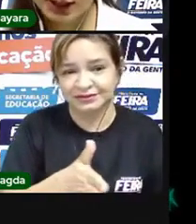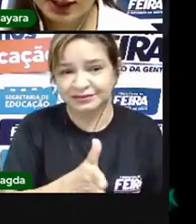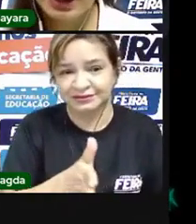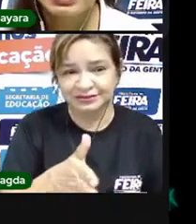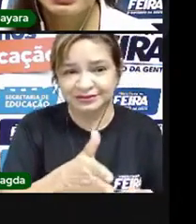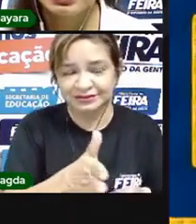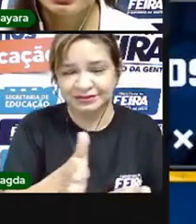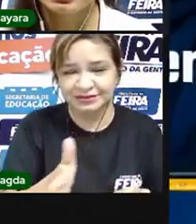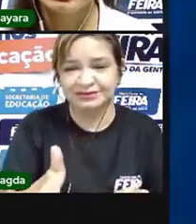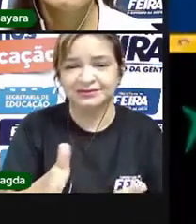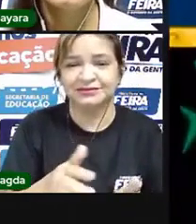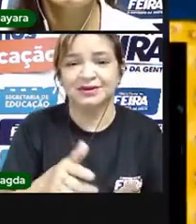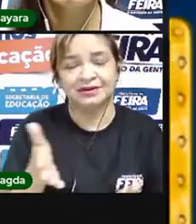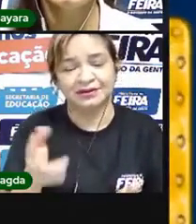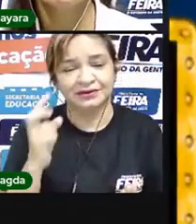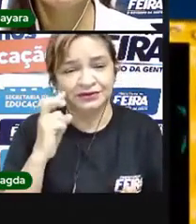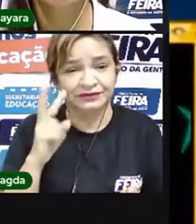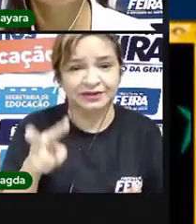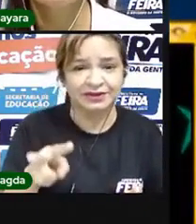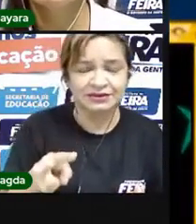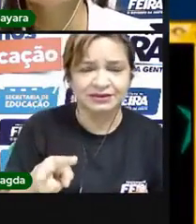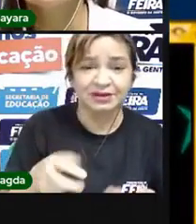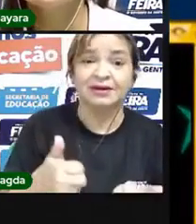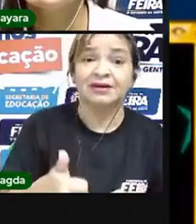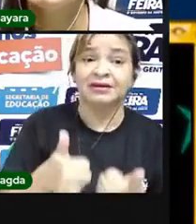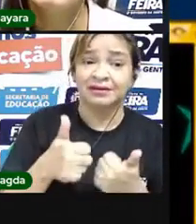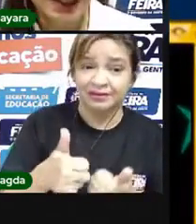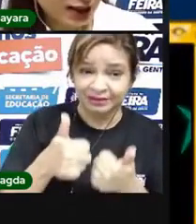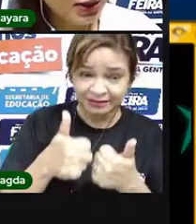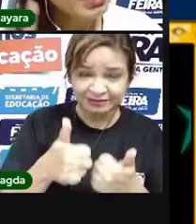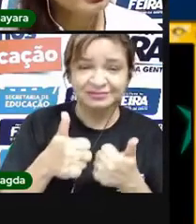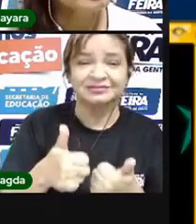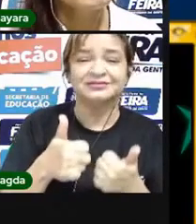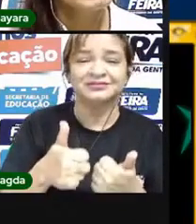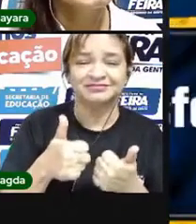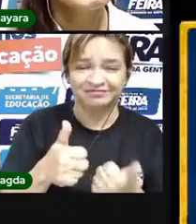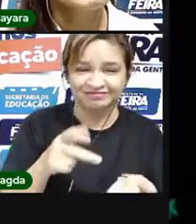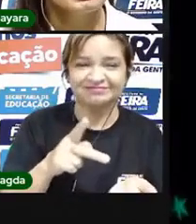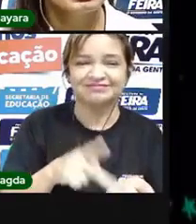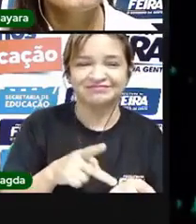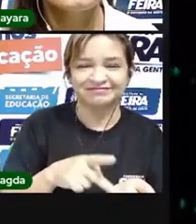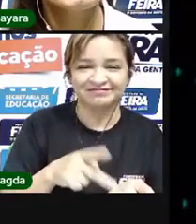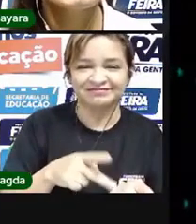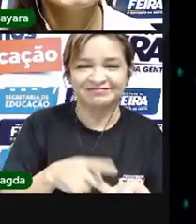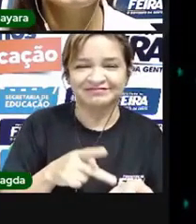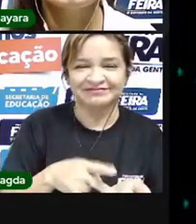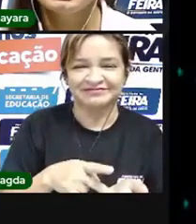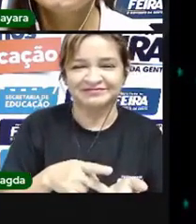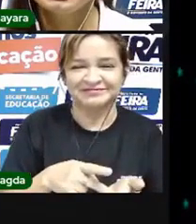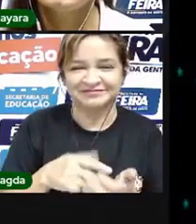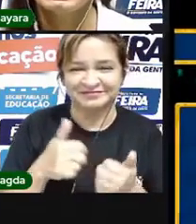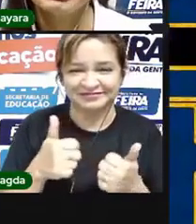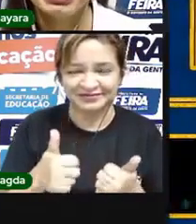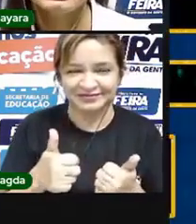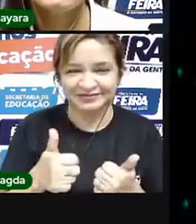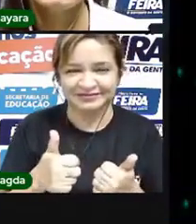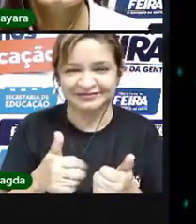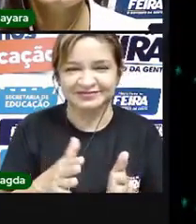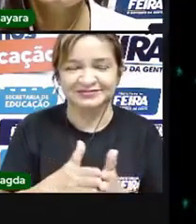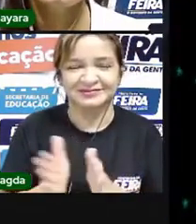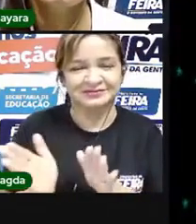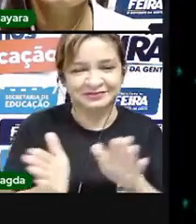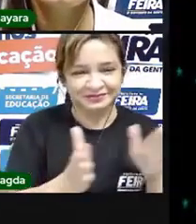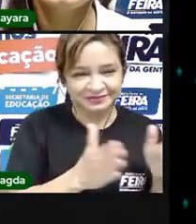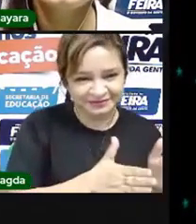Vou tentar essa daqui. E agora, vamos ver? Acertei. Mas eu não vou ficar dando spoiler para vocês, não. Vamos voltar lá para a nossa